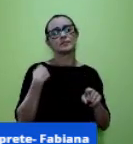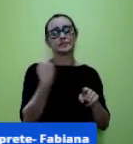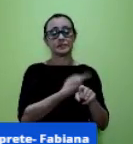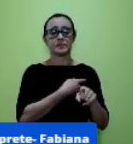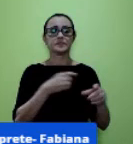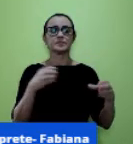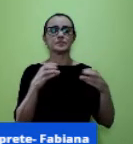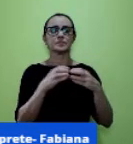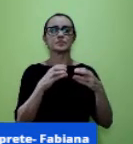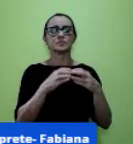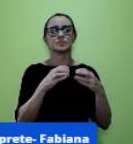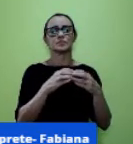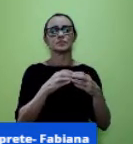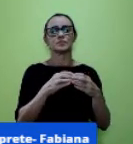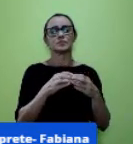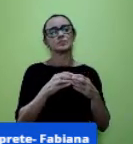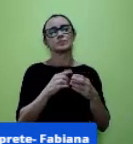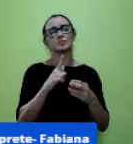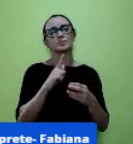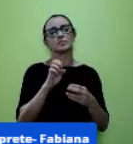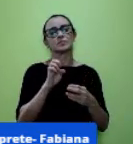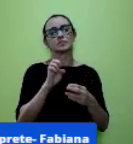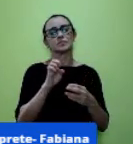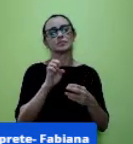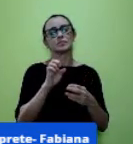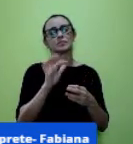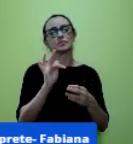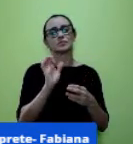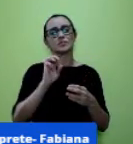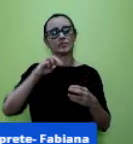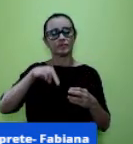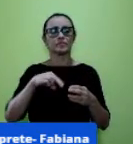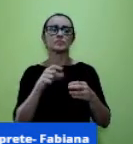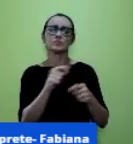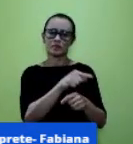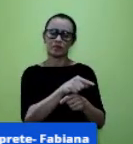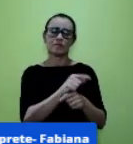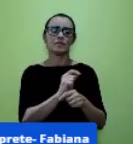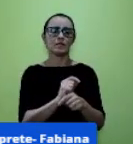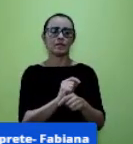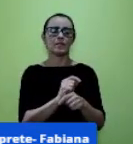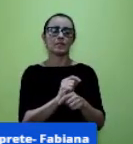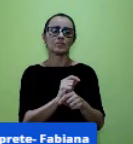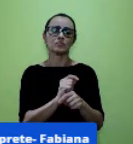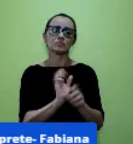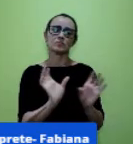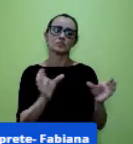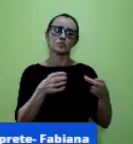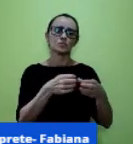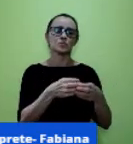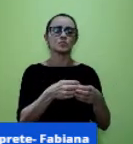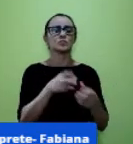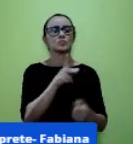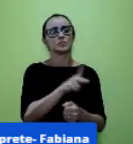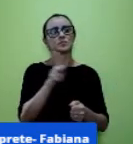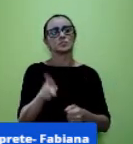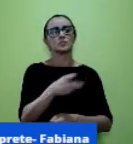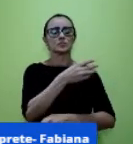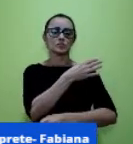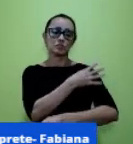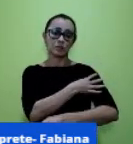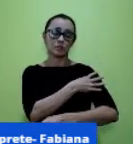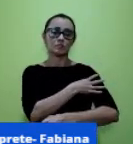encontra-se disponível para todos os professores do quarto ano quero dizer que